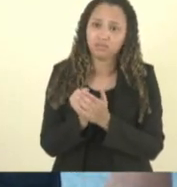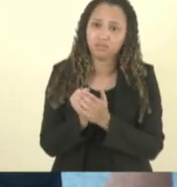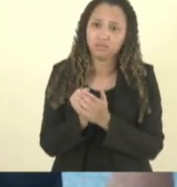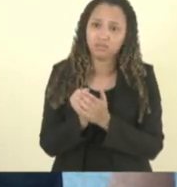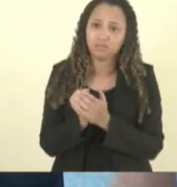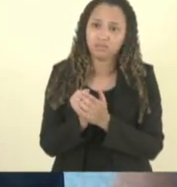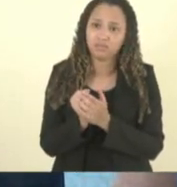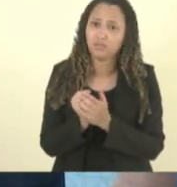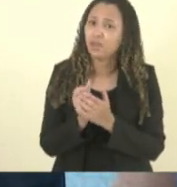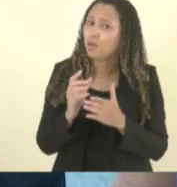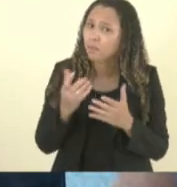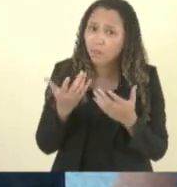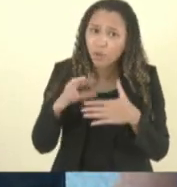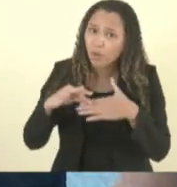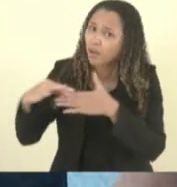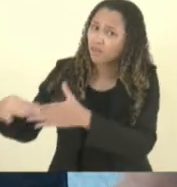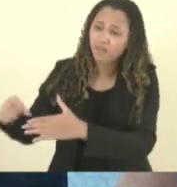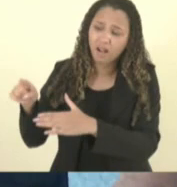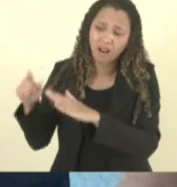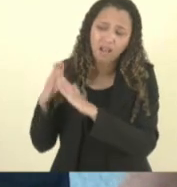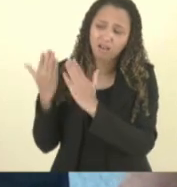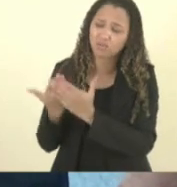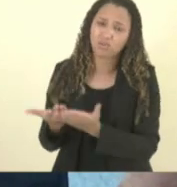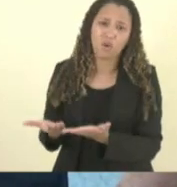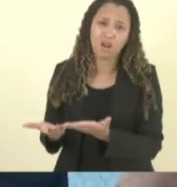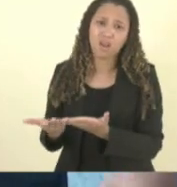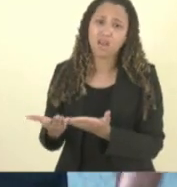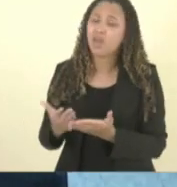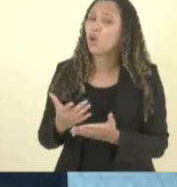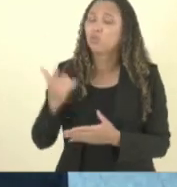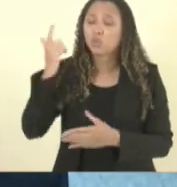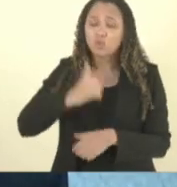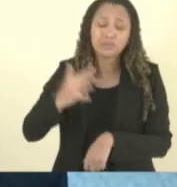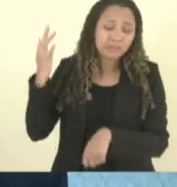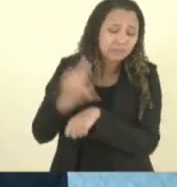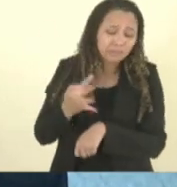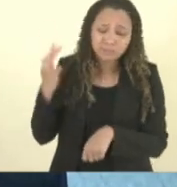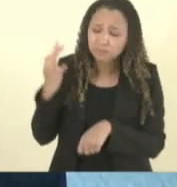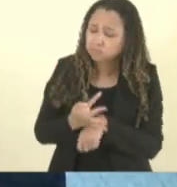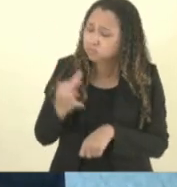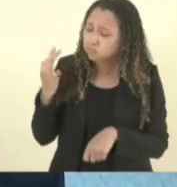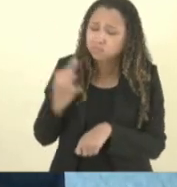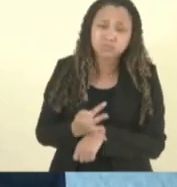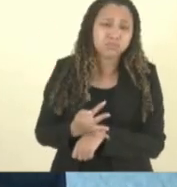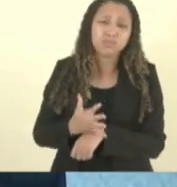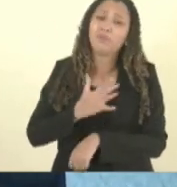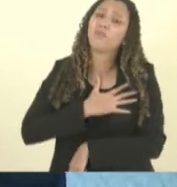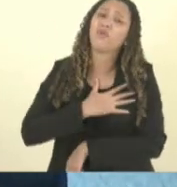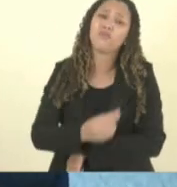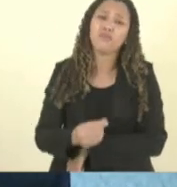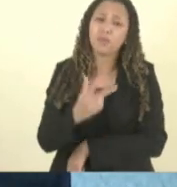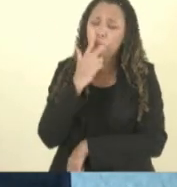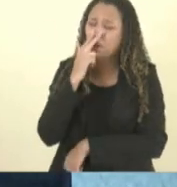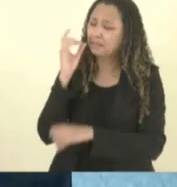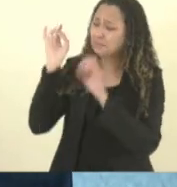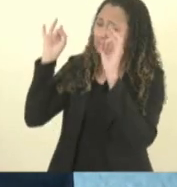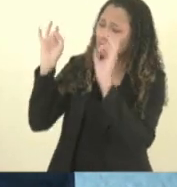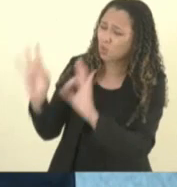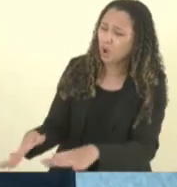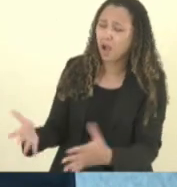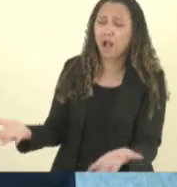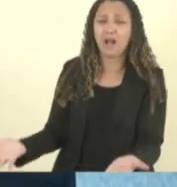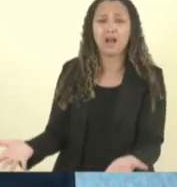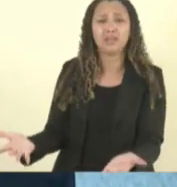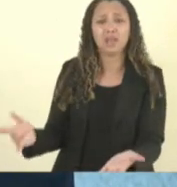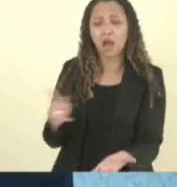entrar naquela escola eu não tô aguentando mas aí eu filmei meu filho jogado lá a professora de